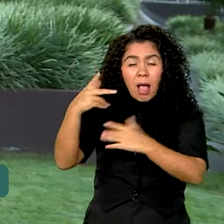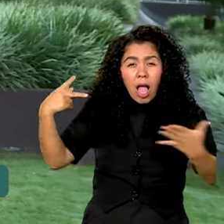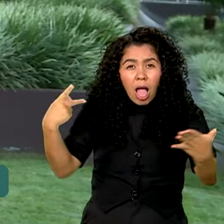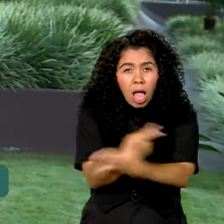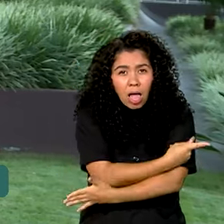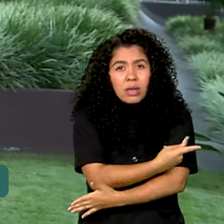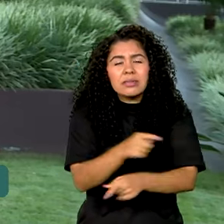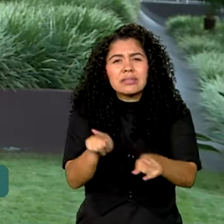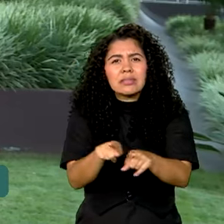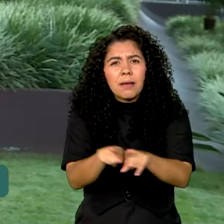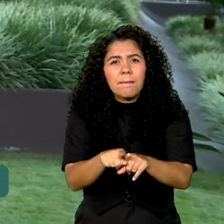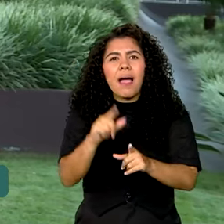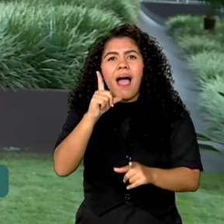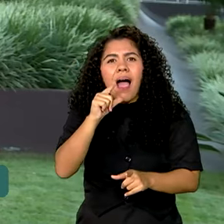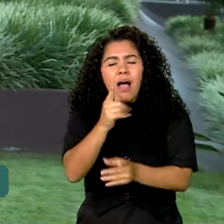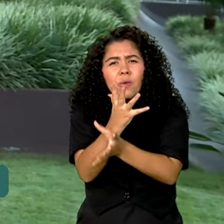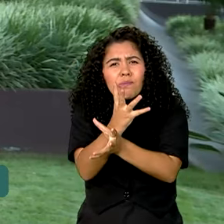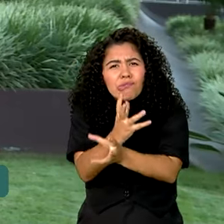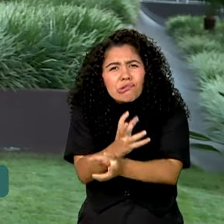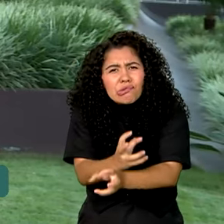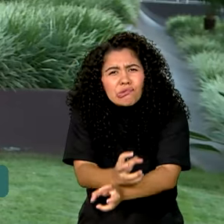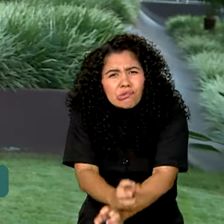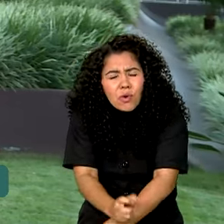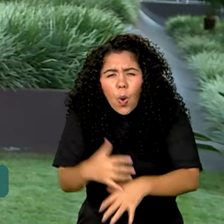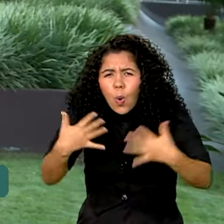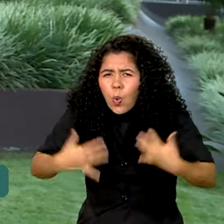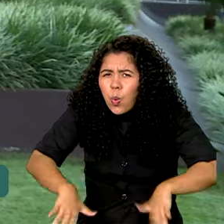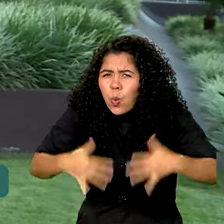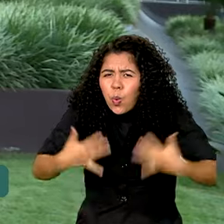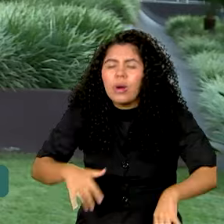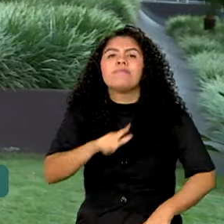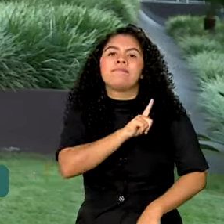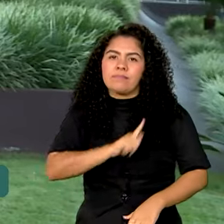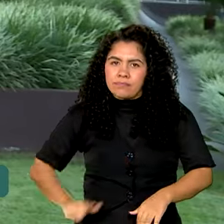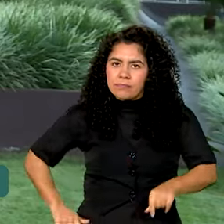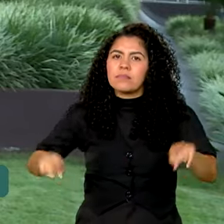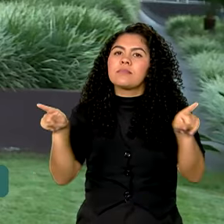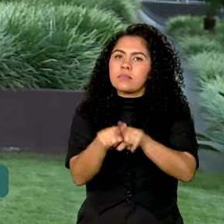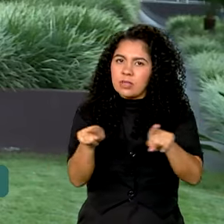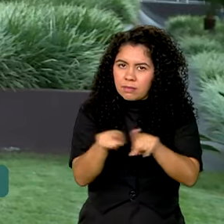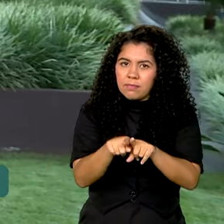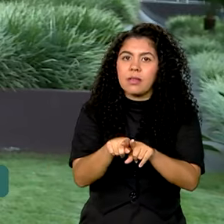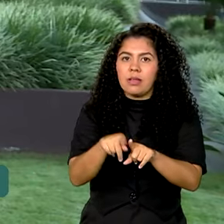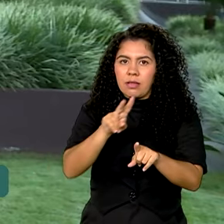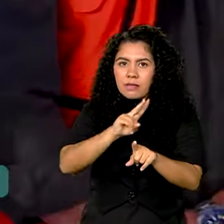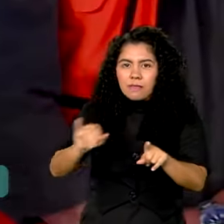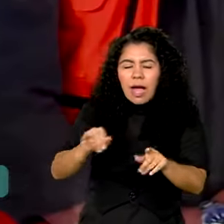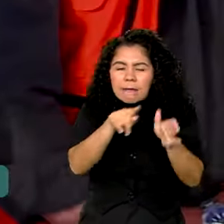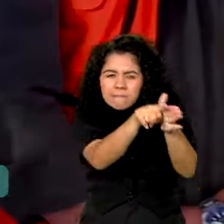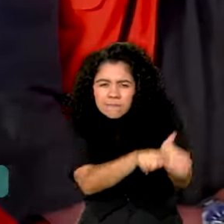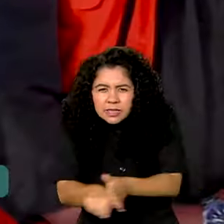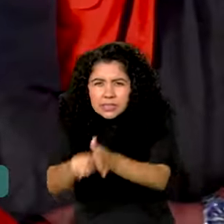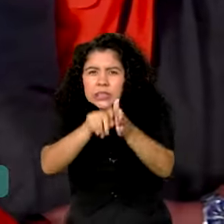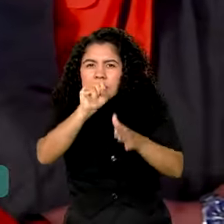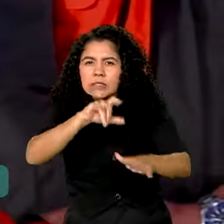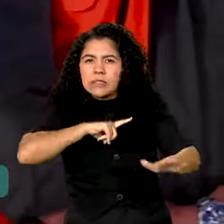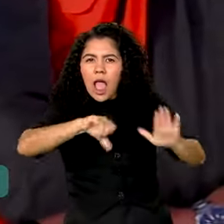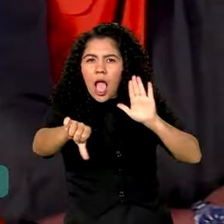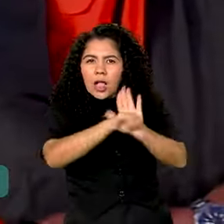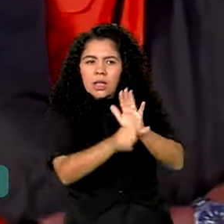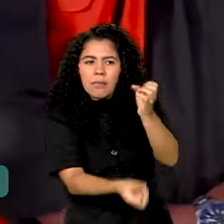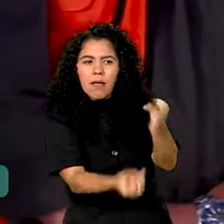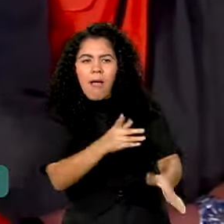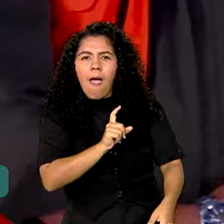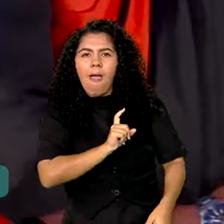e da escassez hídrica severa, o governo também vai investigar incêndios criminosos. Além da ação de